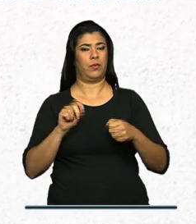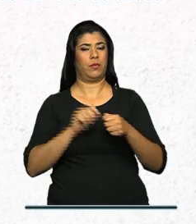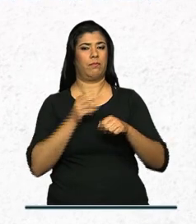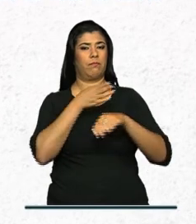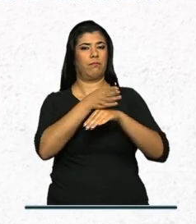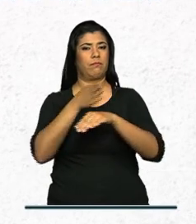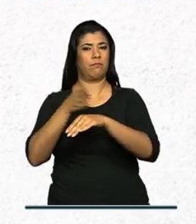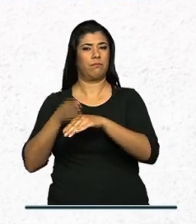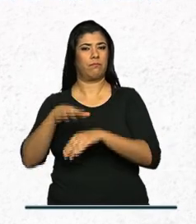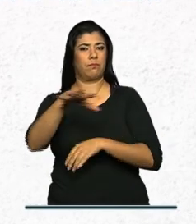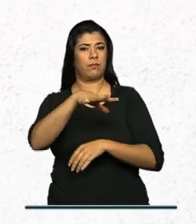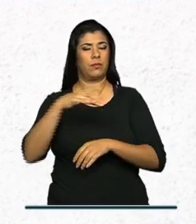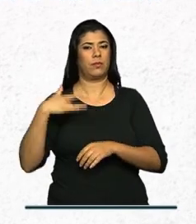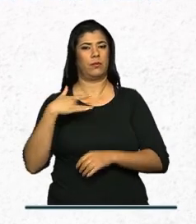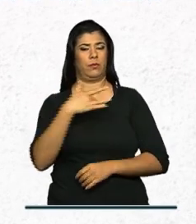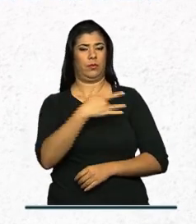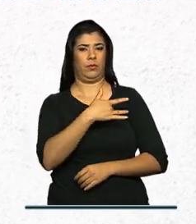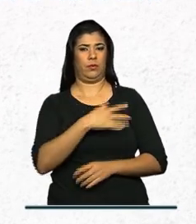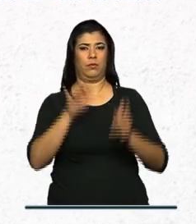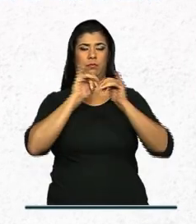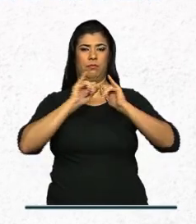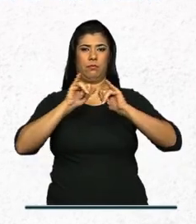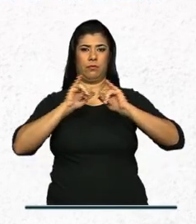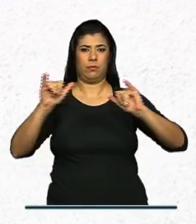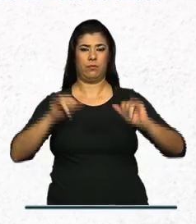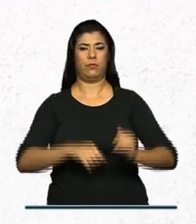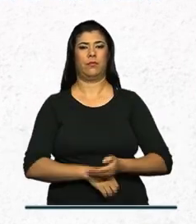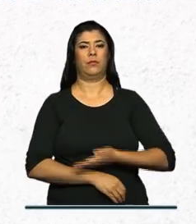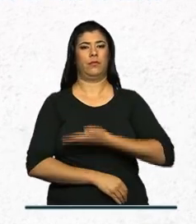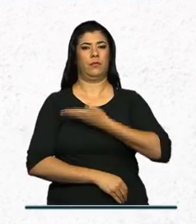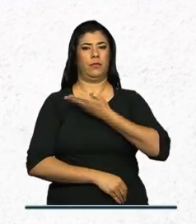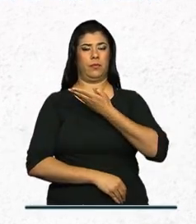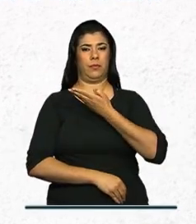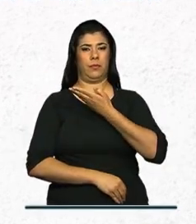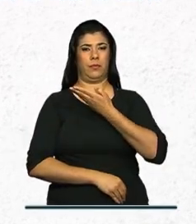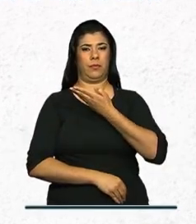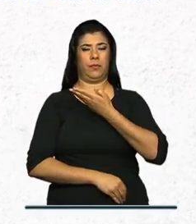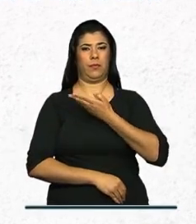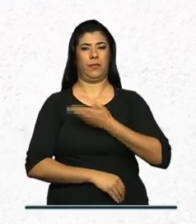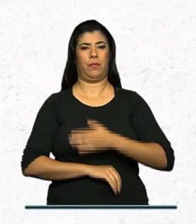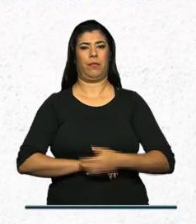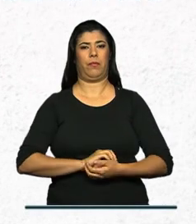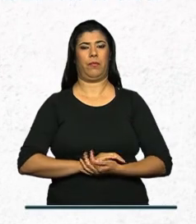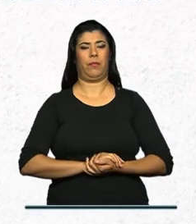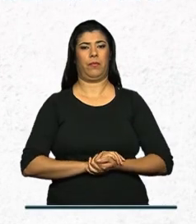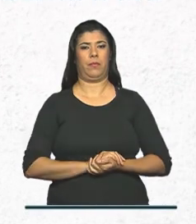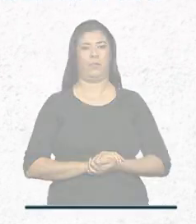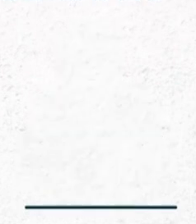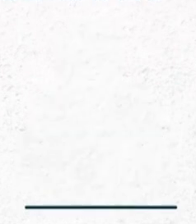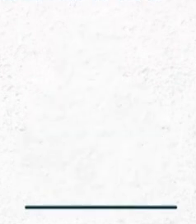investimentos na área de saúde. Informações na página mec.gov.br